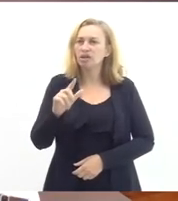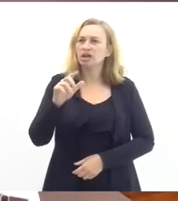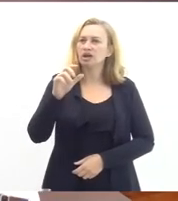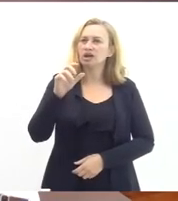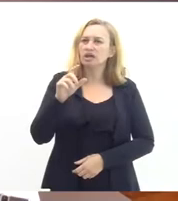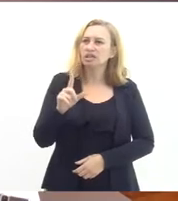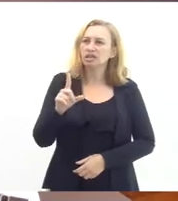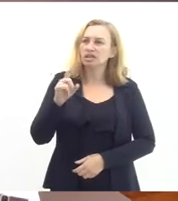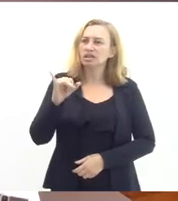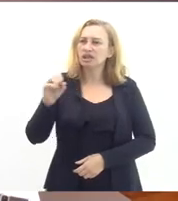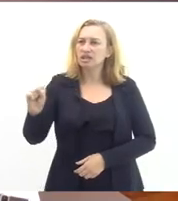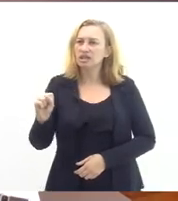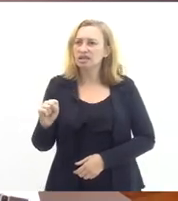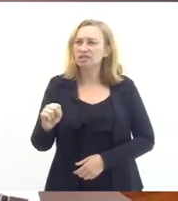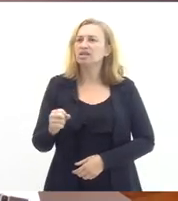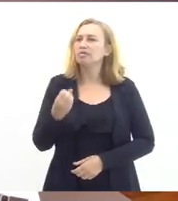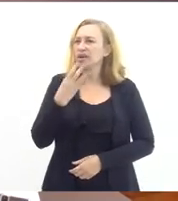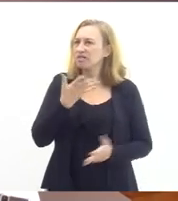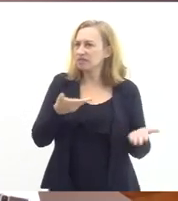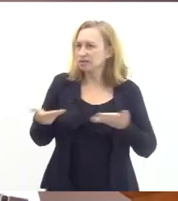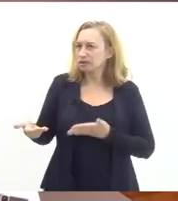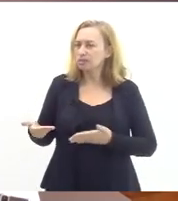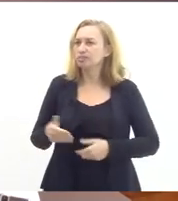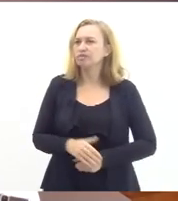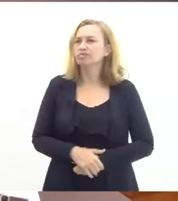Almeida que estão aqui conosco bem vindos